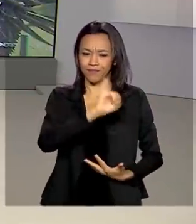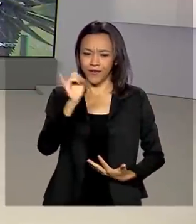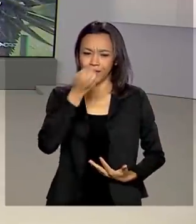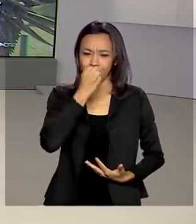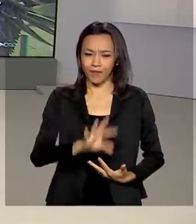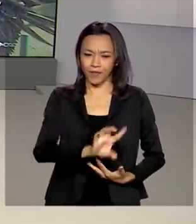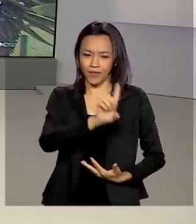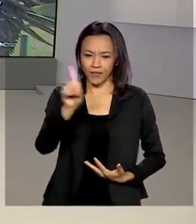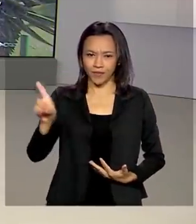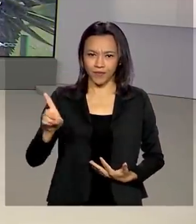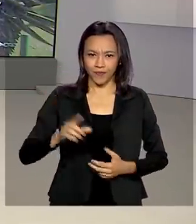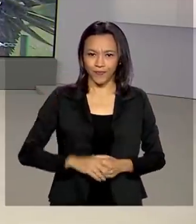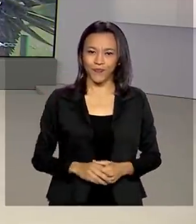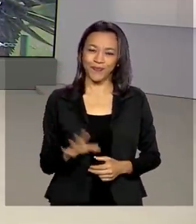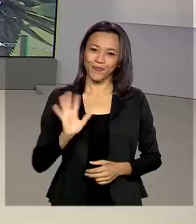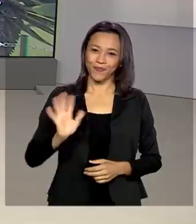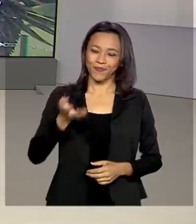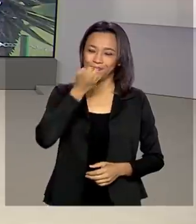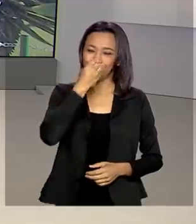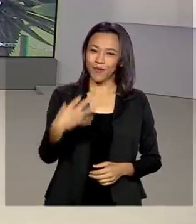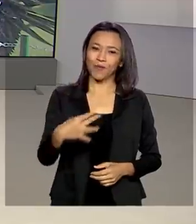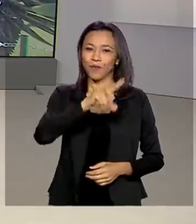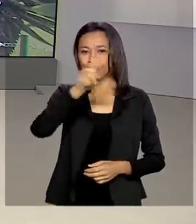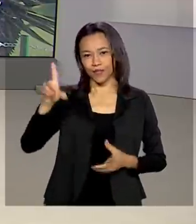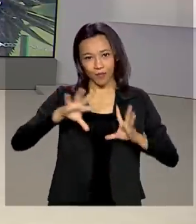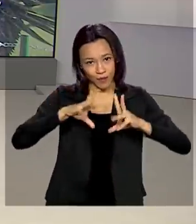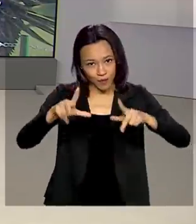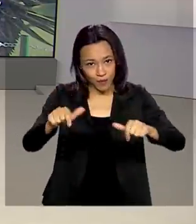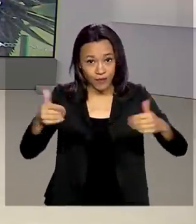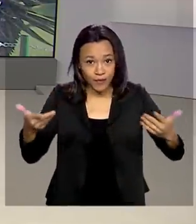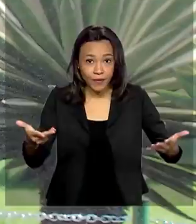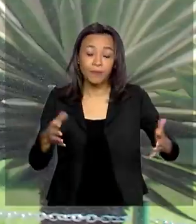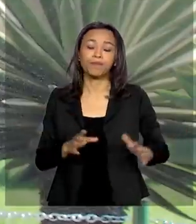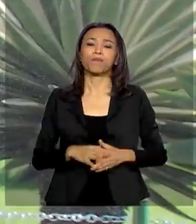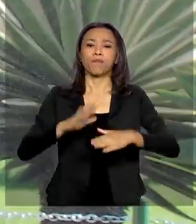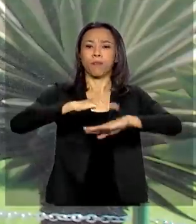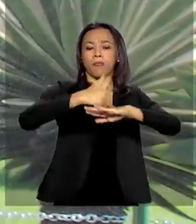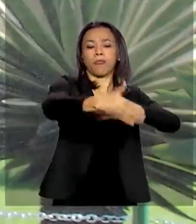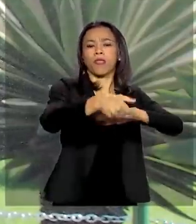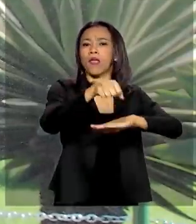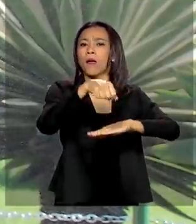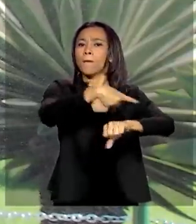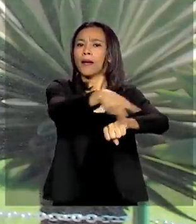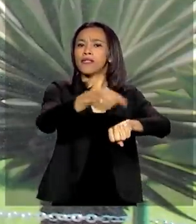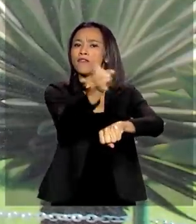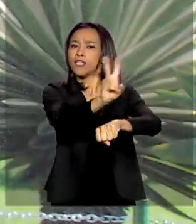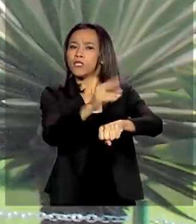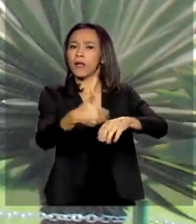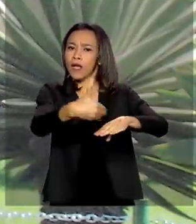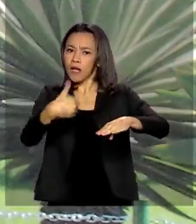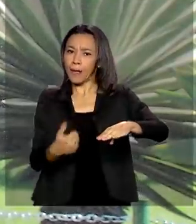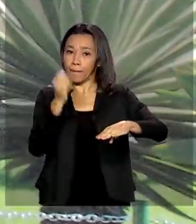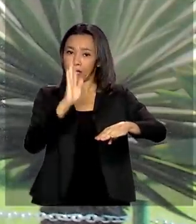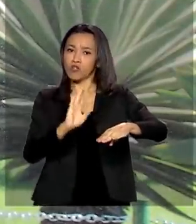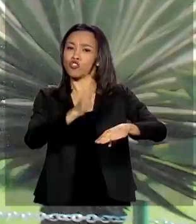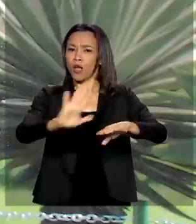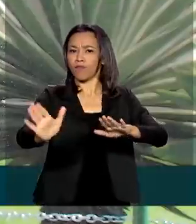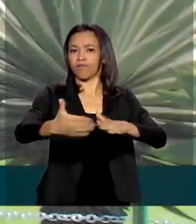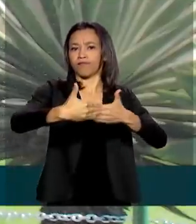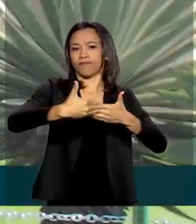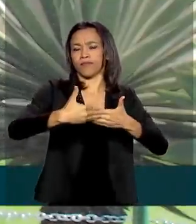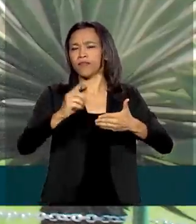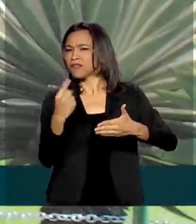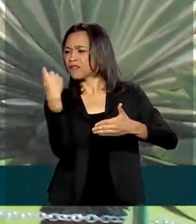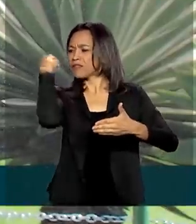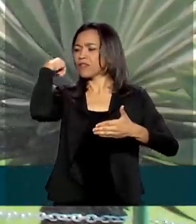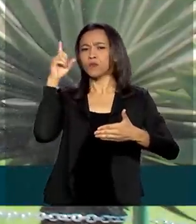bom dia. Oi, Renata, bom dia pra você, pra todo mundo. Olha, a fronteira do Brasil com a Venezuela está parcialmente fechada desde o